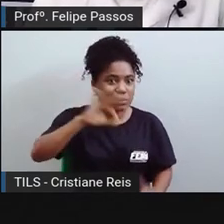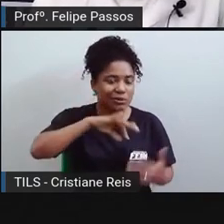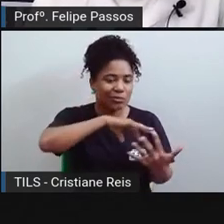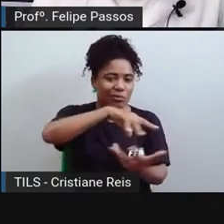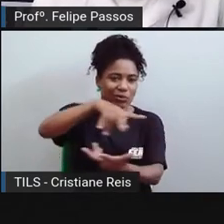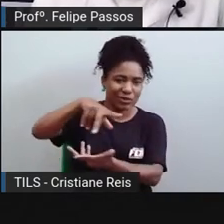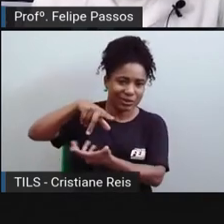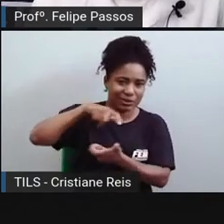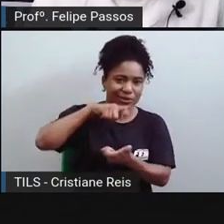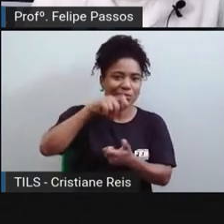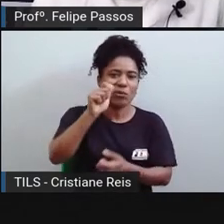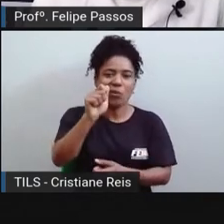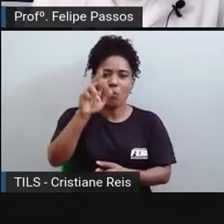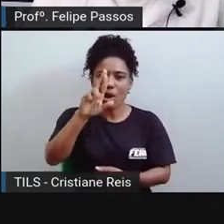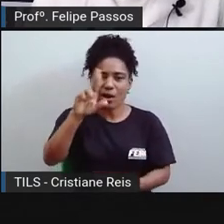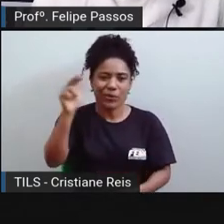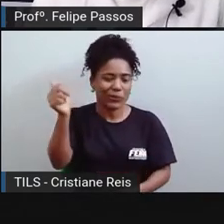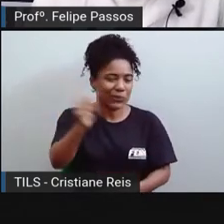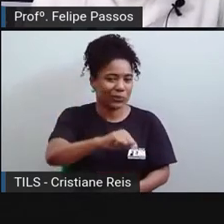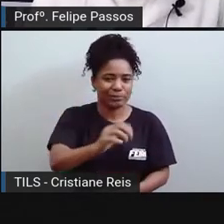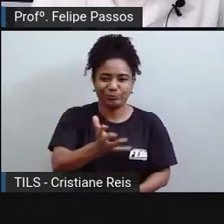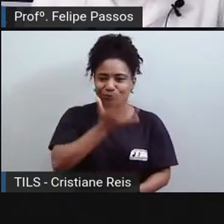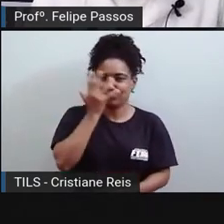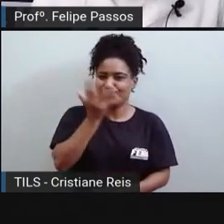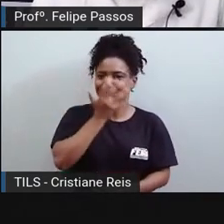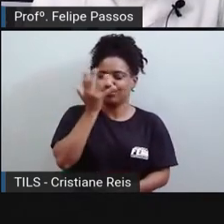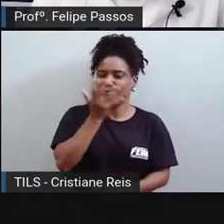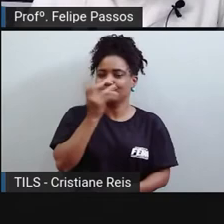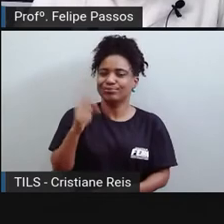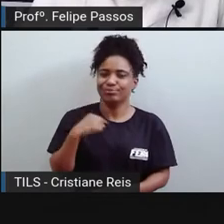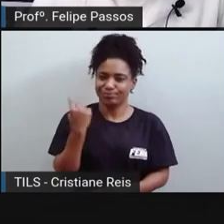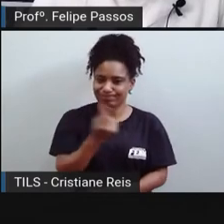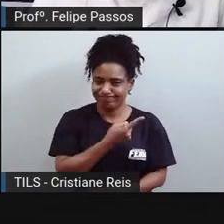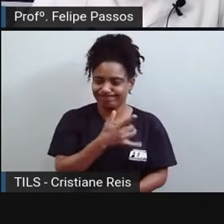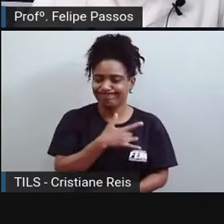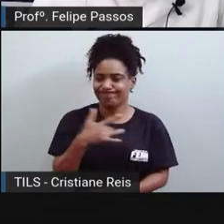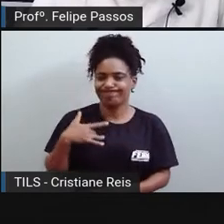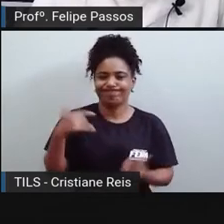em locais com ar limpo, tá? Então, é realmente para a gente ficar assustado.